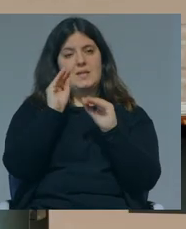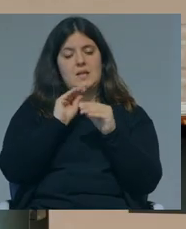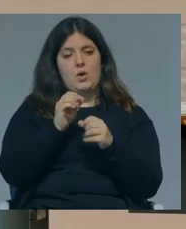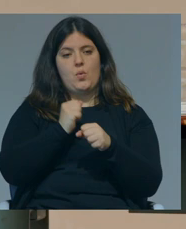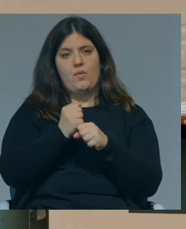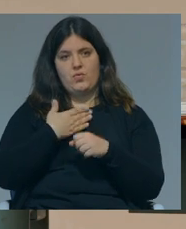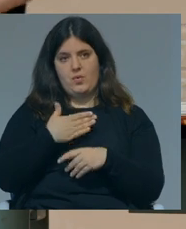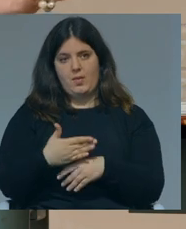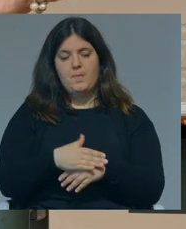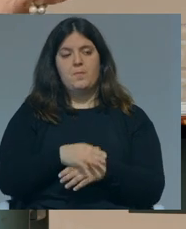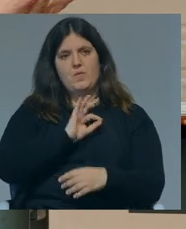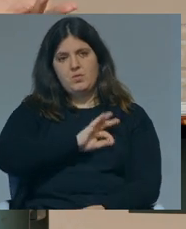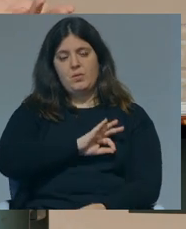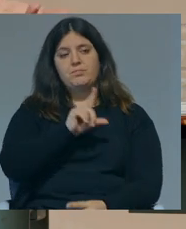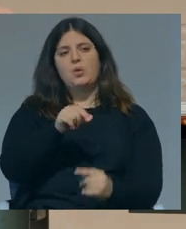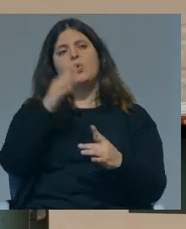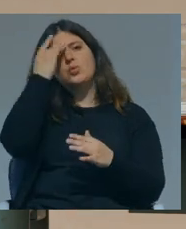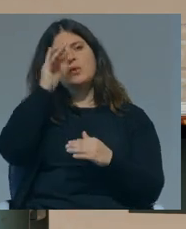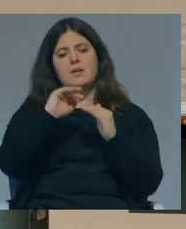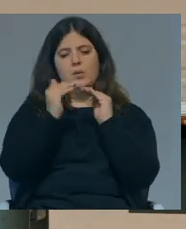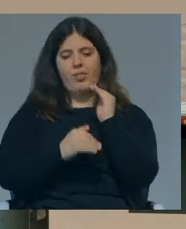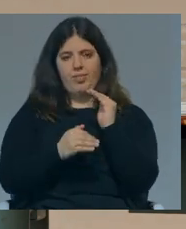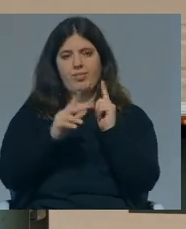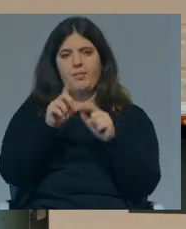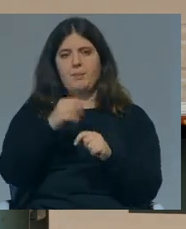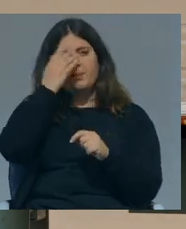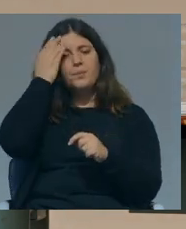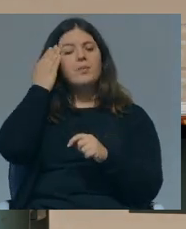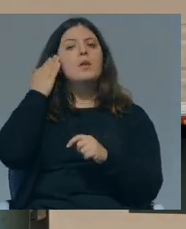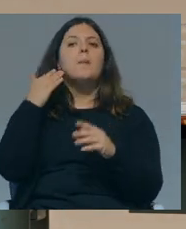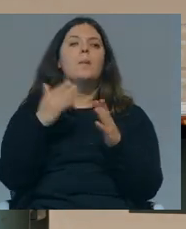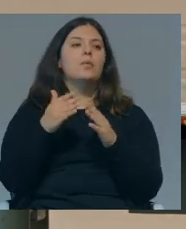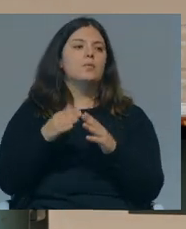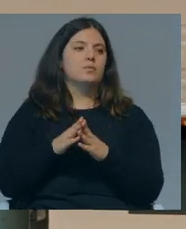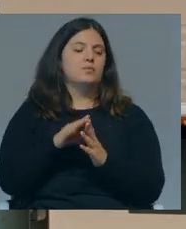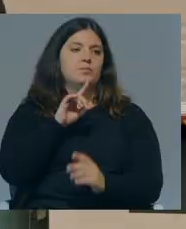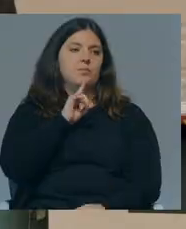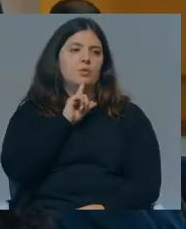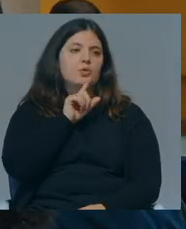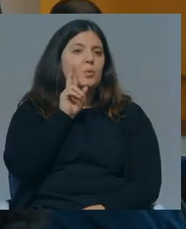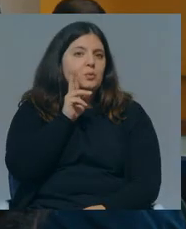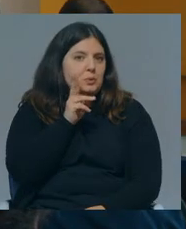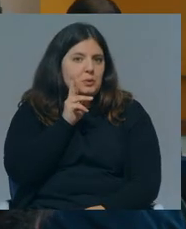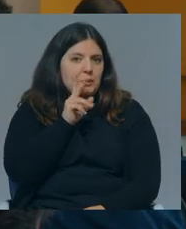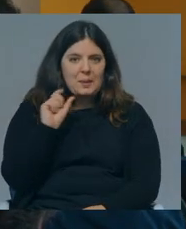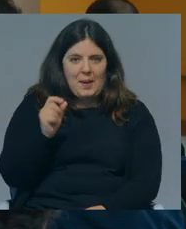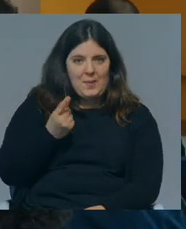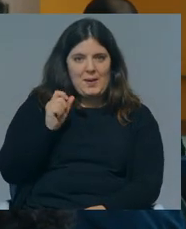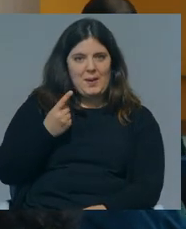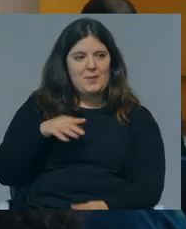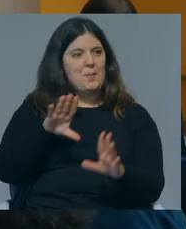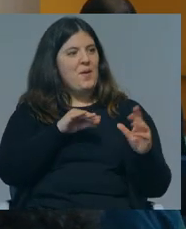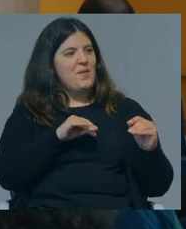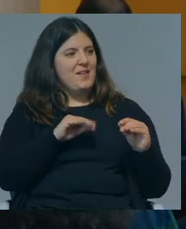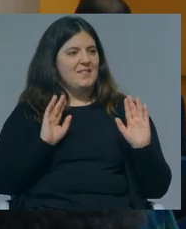os números que também têm a ver com a desigualdade. A maioria dos... Mas eu queria, posso só pegar, desculpa, desculpa. Não, é muito rápido. na